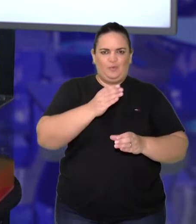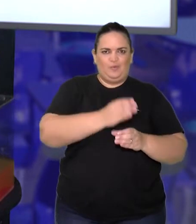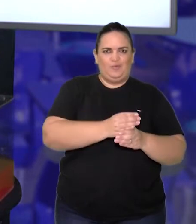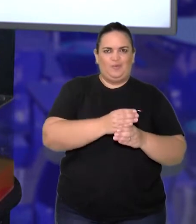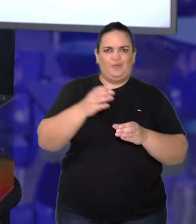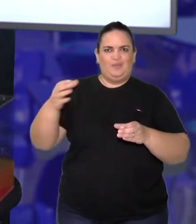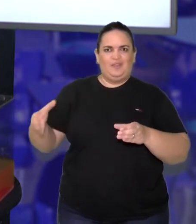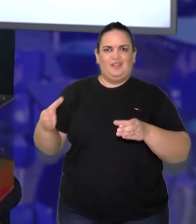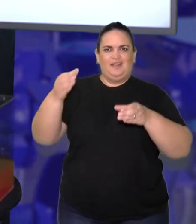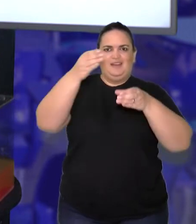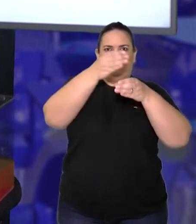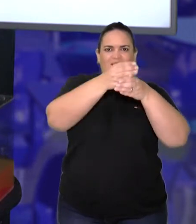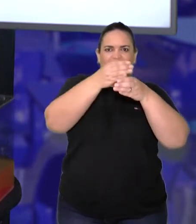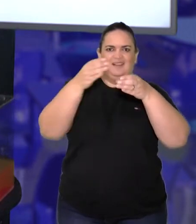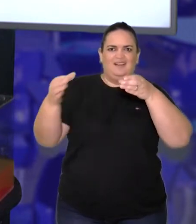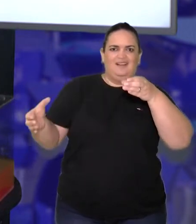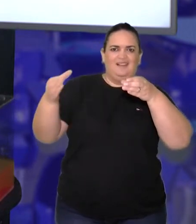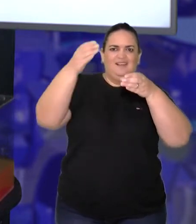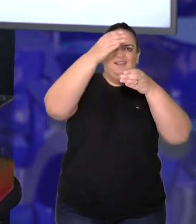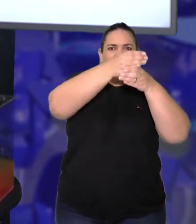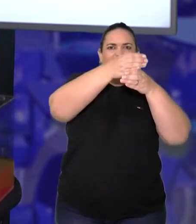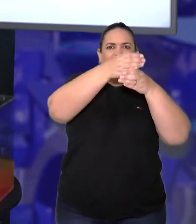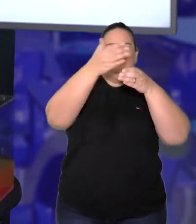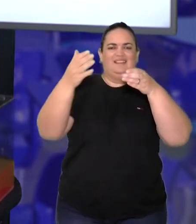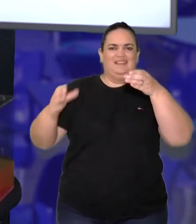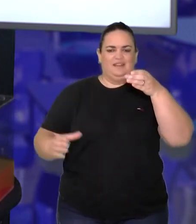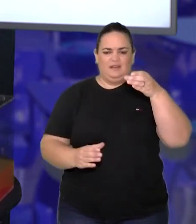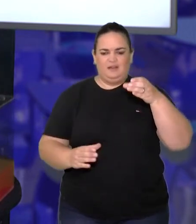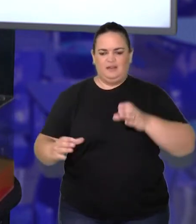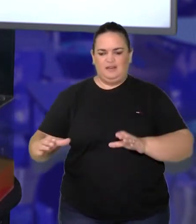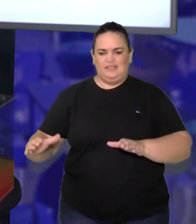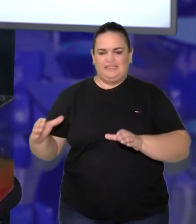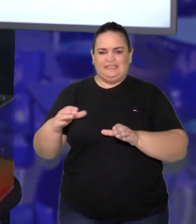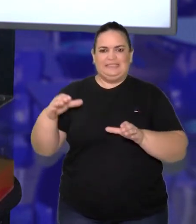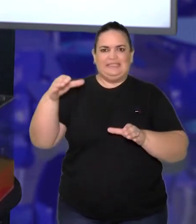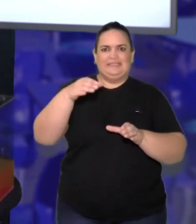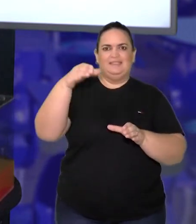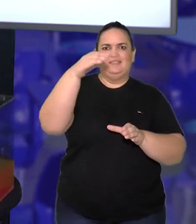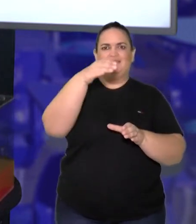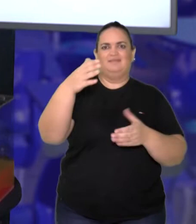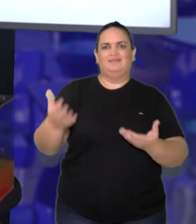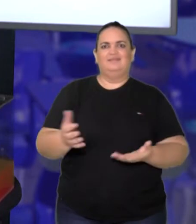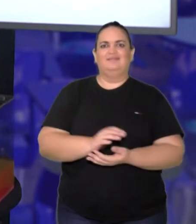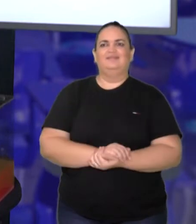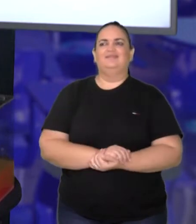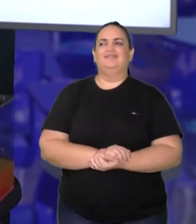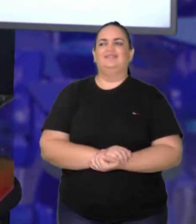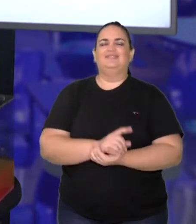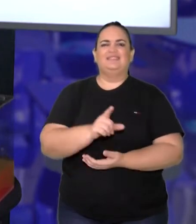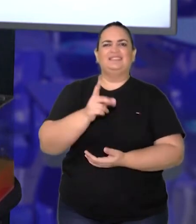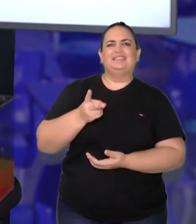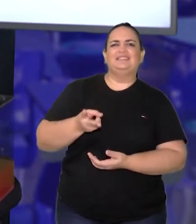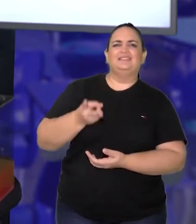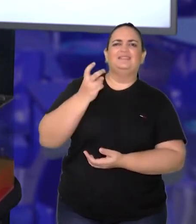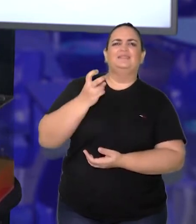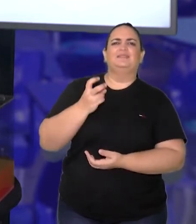empilhamento desses cubinhos, tá? Digamos que a gente tenha aqui essa situação no formato e